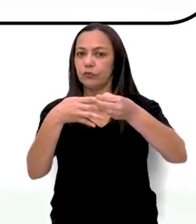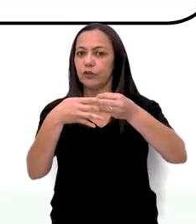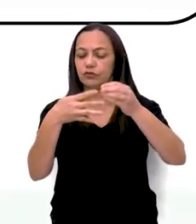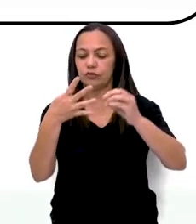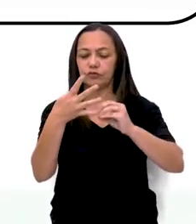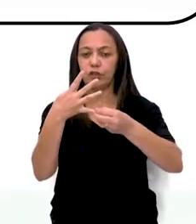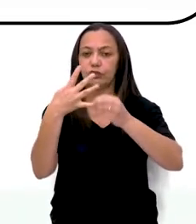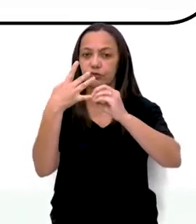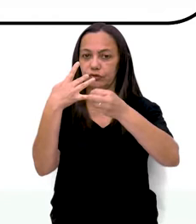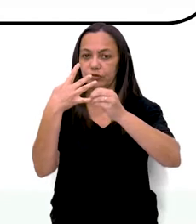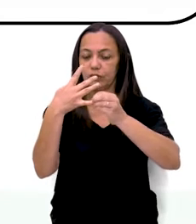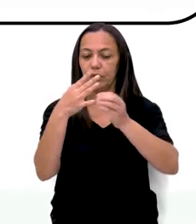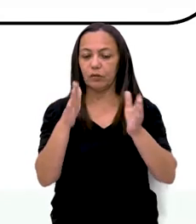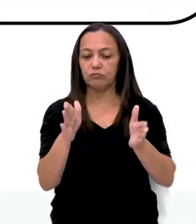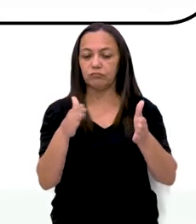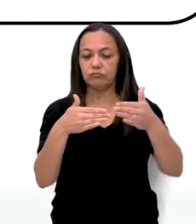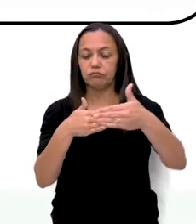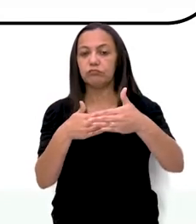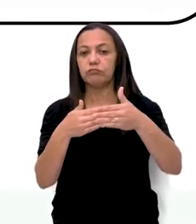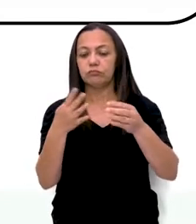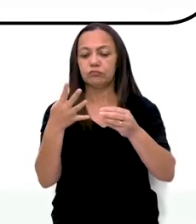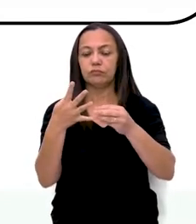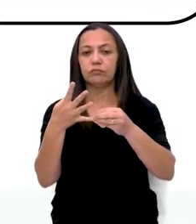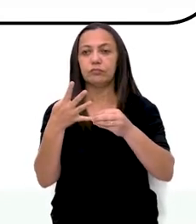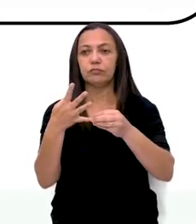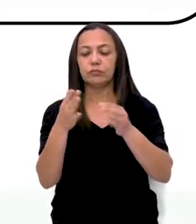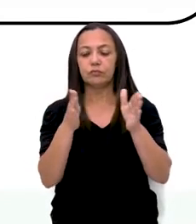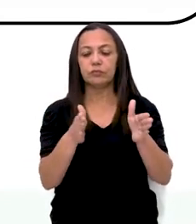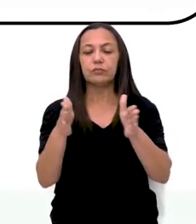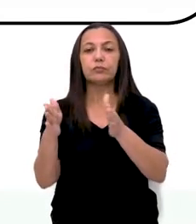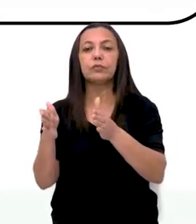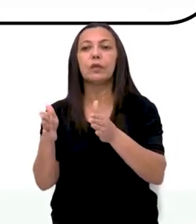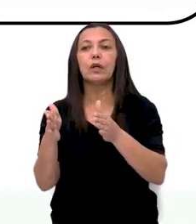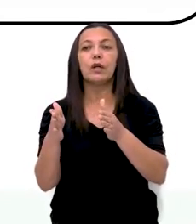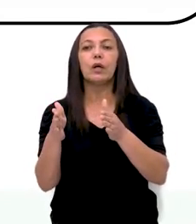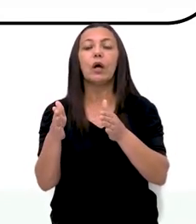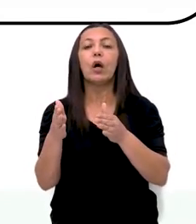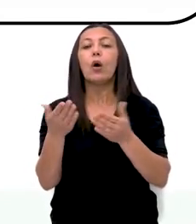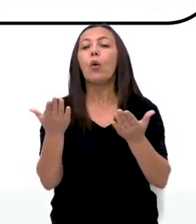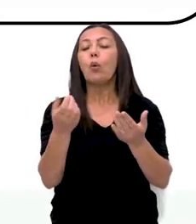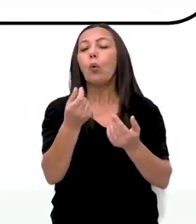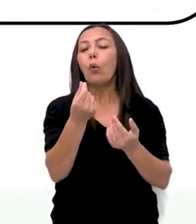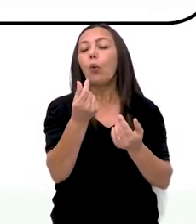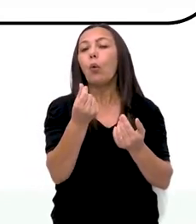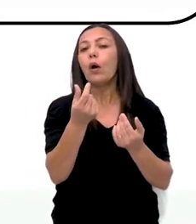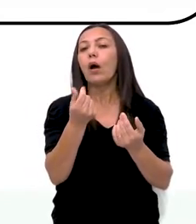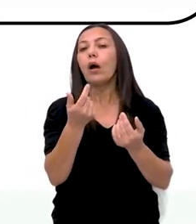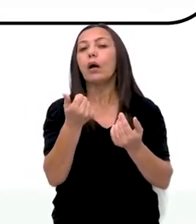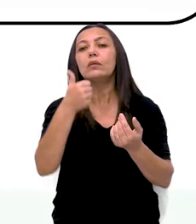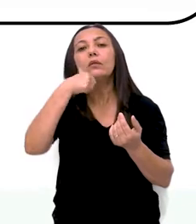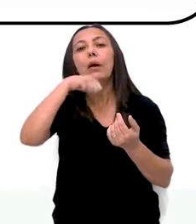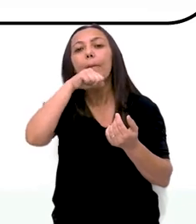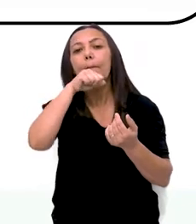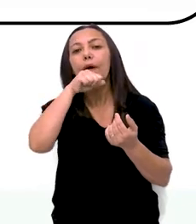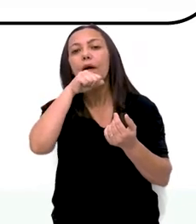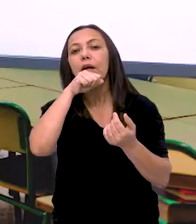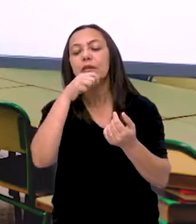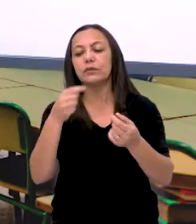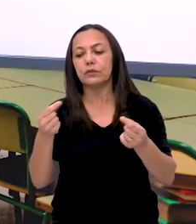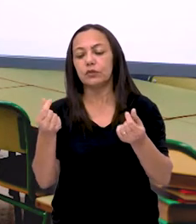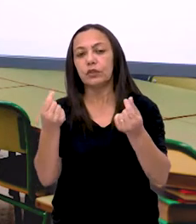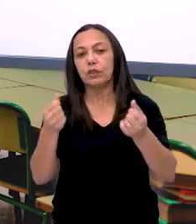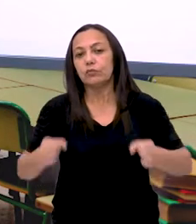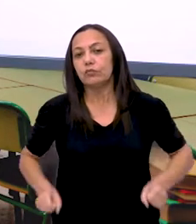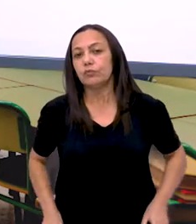o valor do feijão. 5 reais. Quantos pais de Marina gastam comprando esse alimento? Veja só.